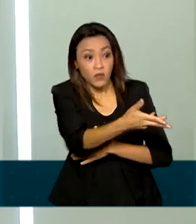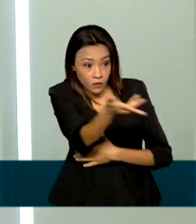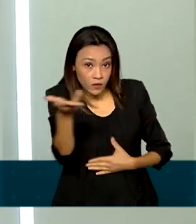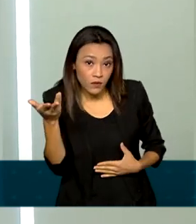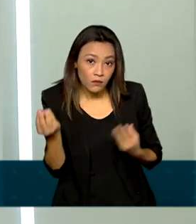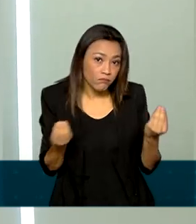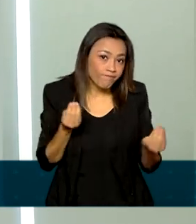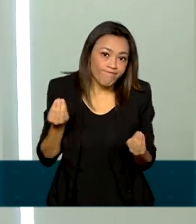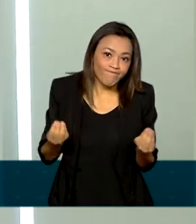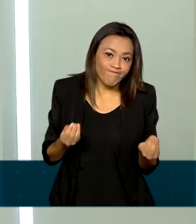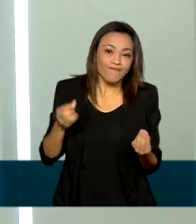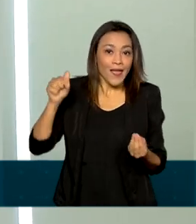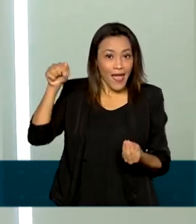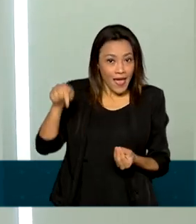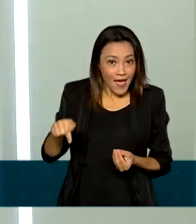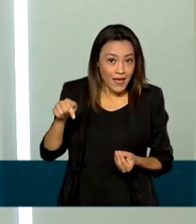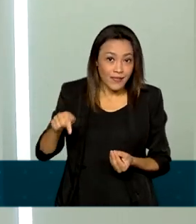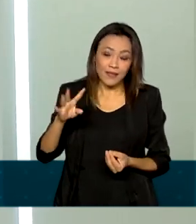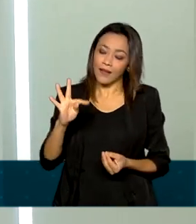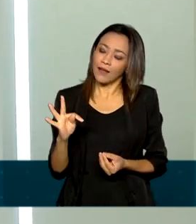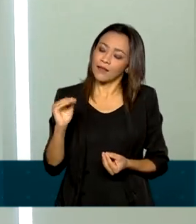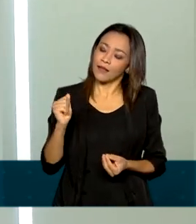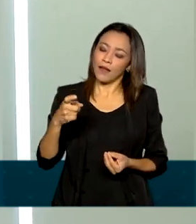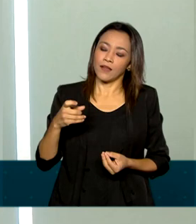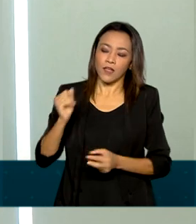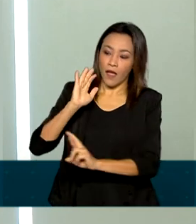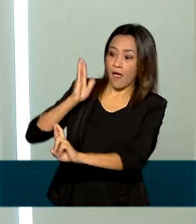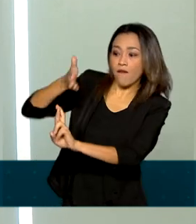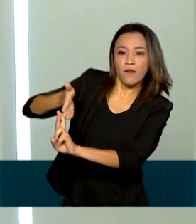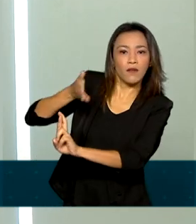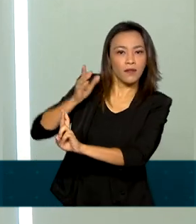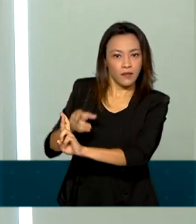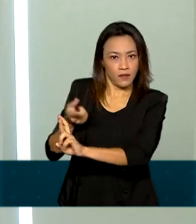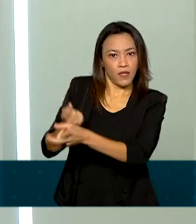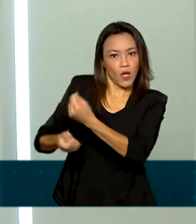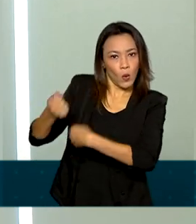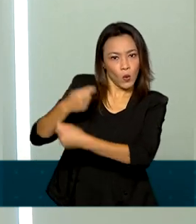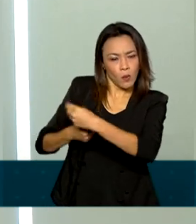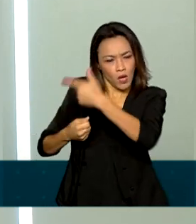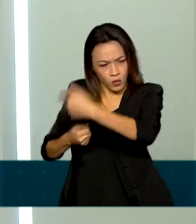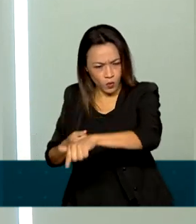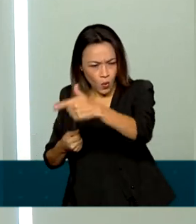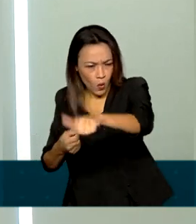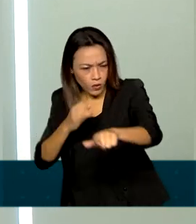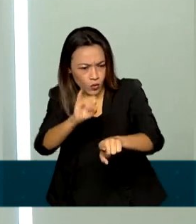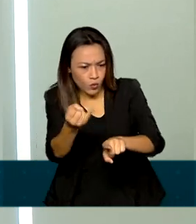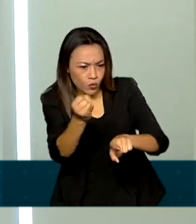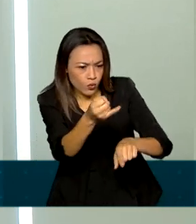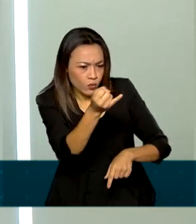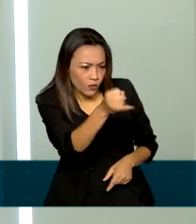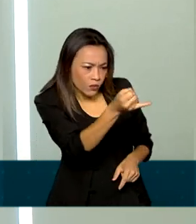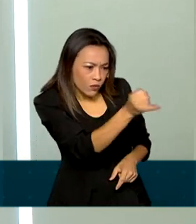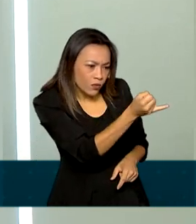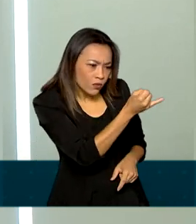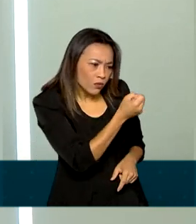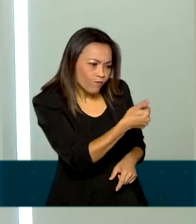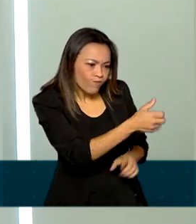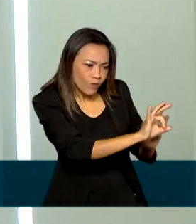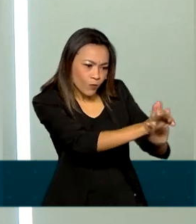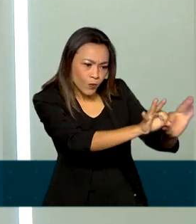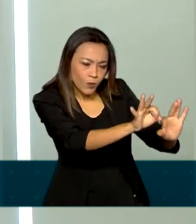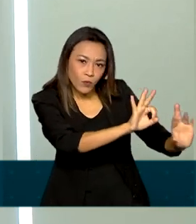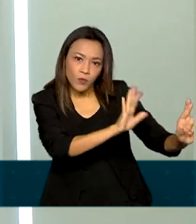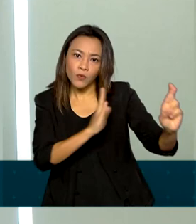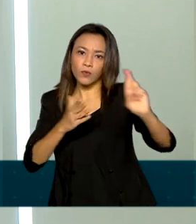Essa taxa é a taxa referencial da economia. Todas as demais taxas de juros da economia funcionam e são estabelecidas